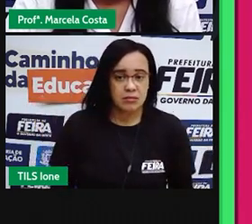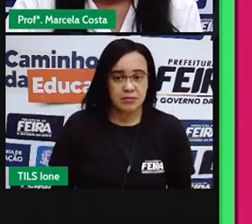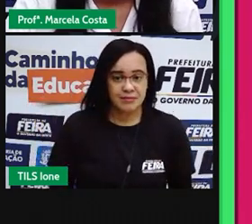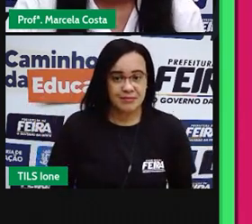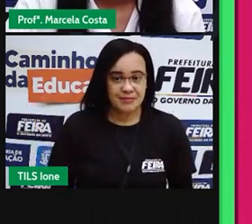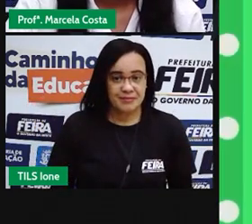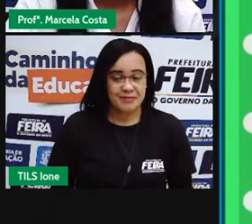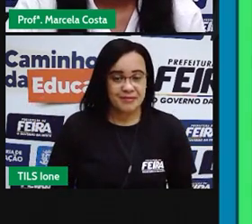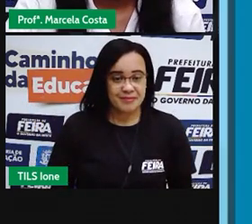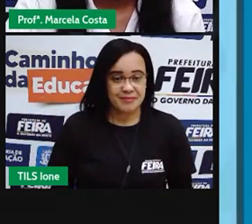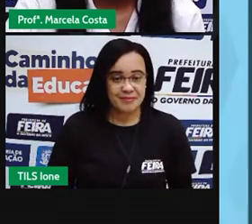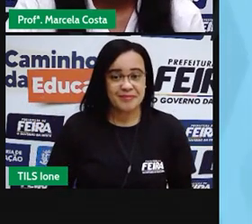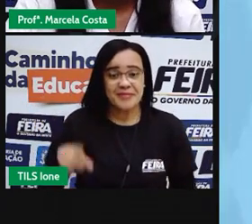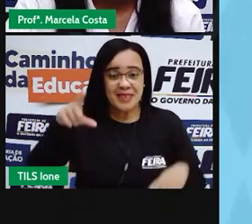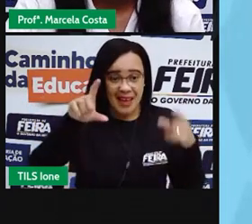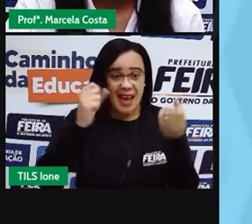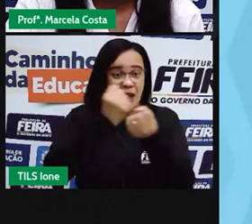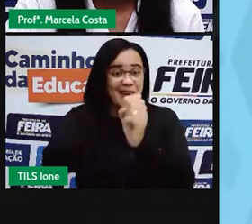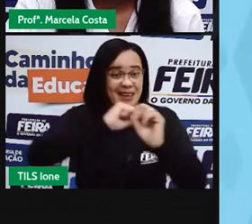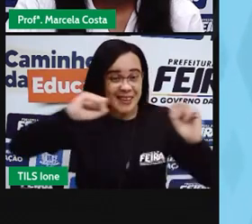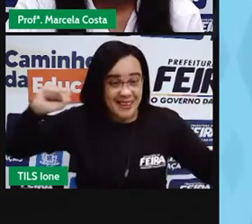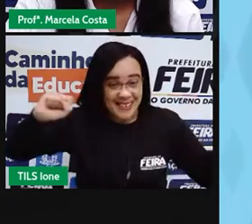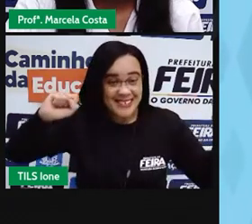É um animal grande?